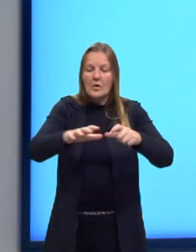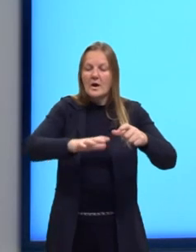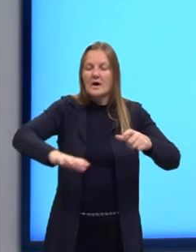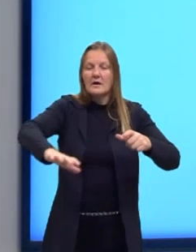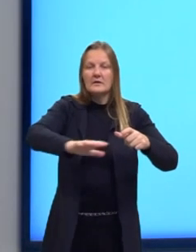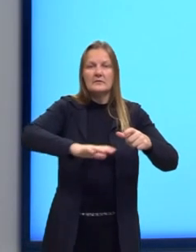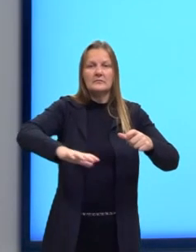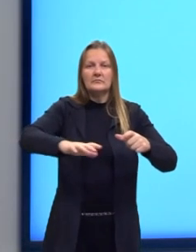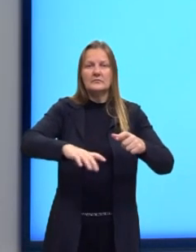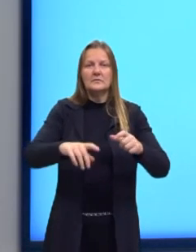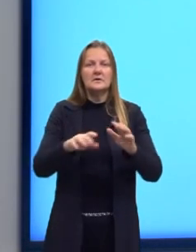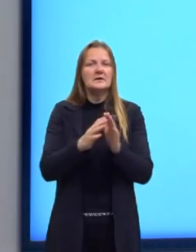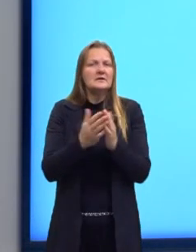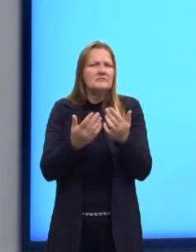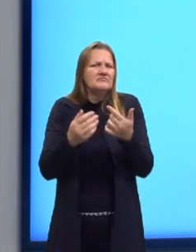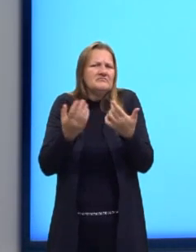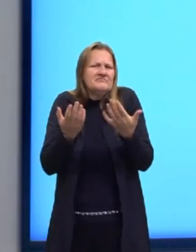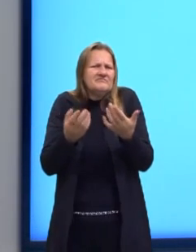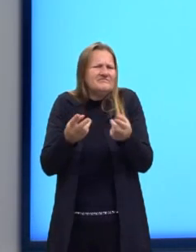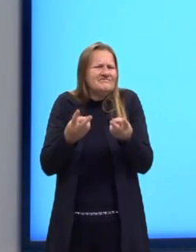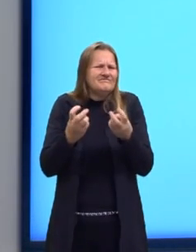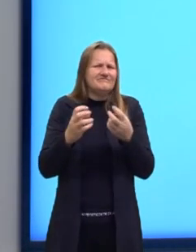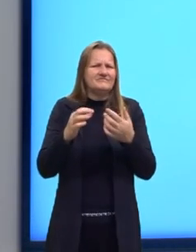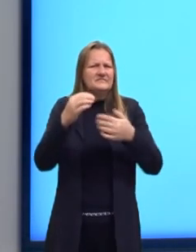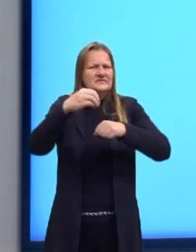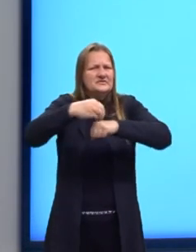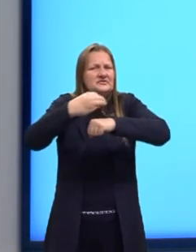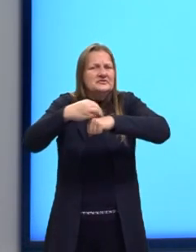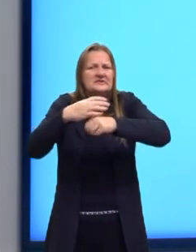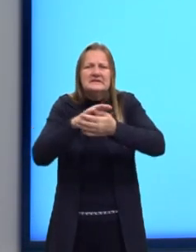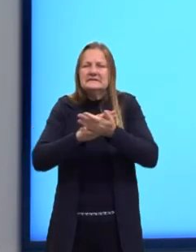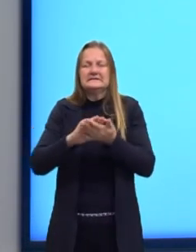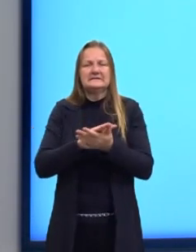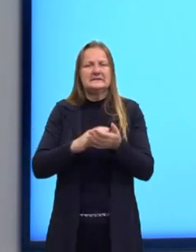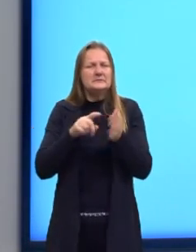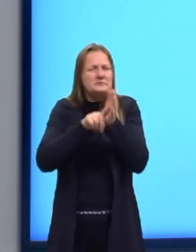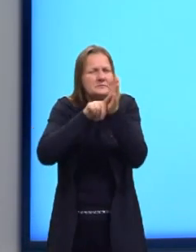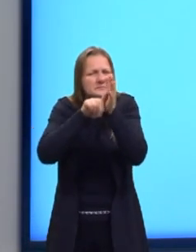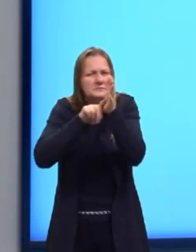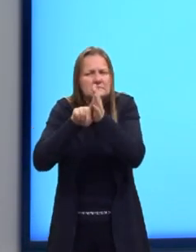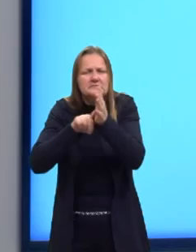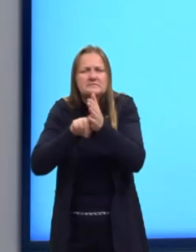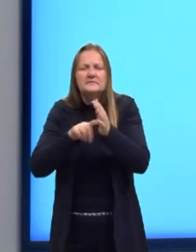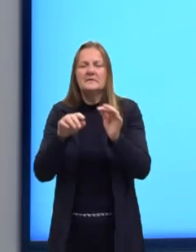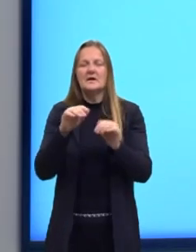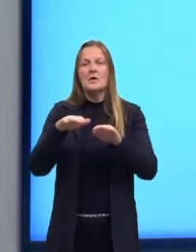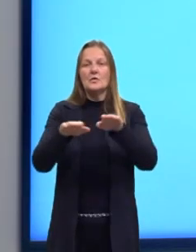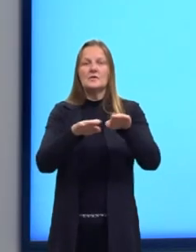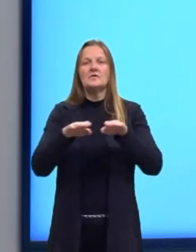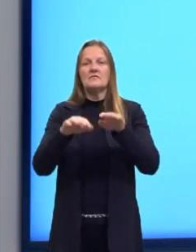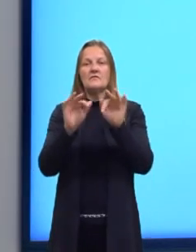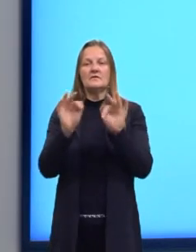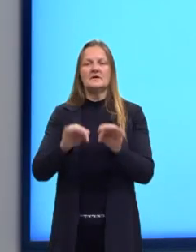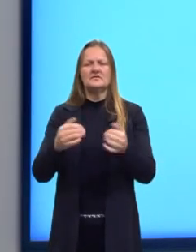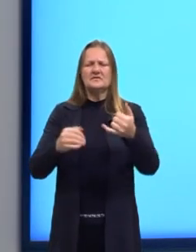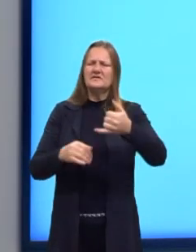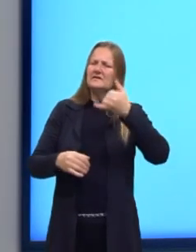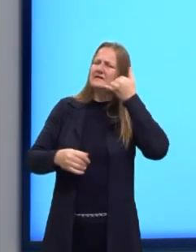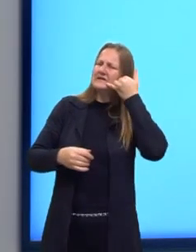não me deu ainda nenhuma dica. Ao nível de felicidade das pessoas enquanto fala o celular?